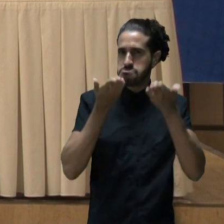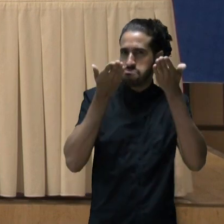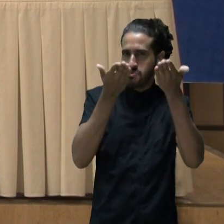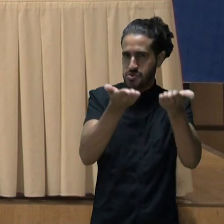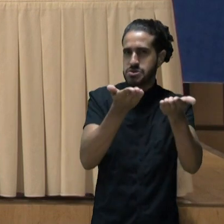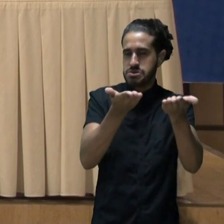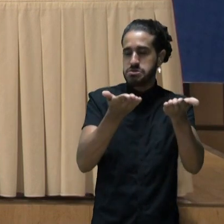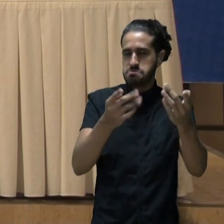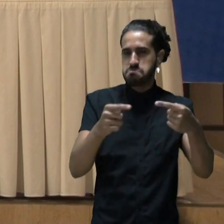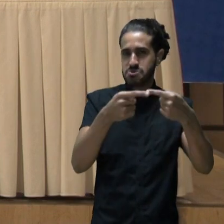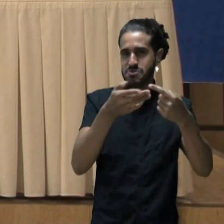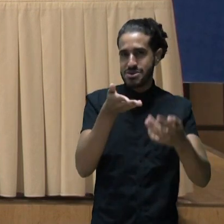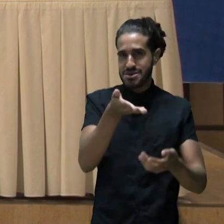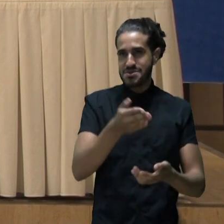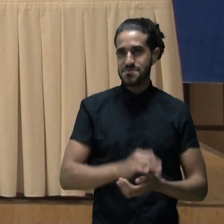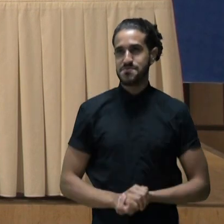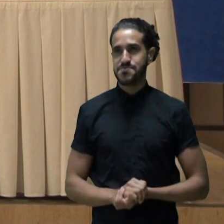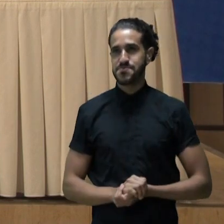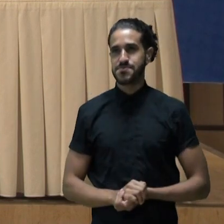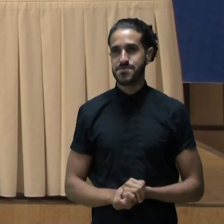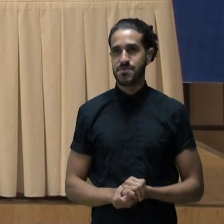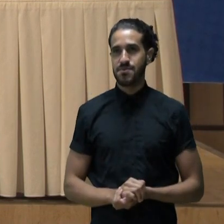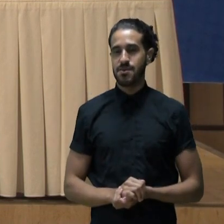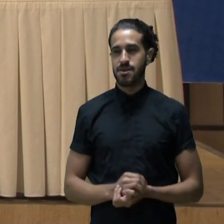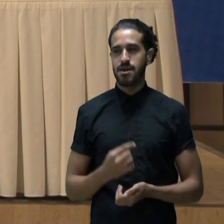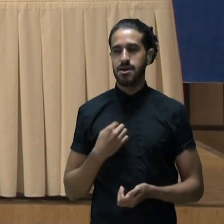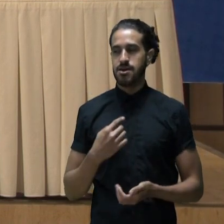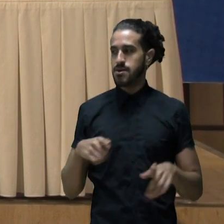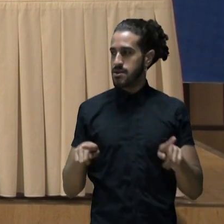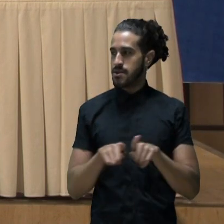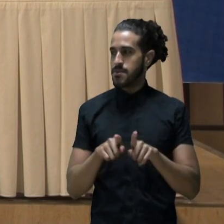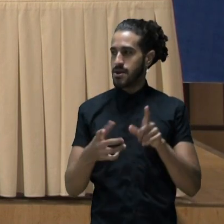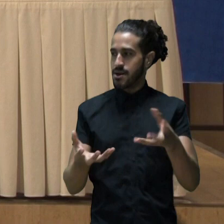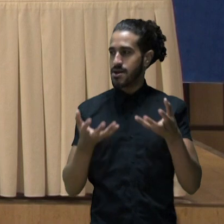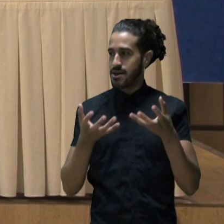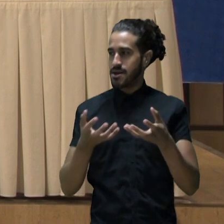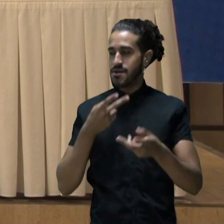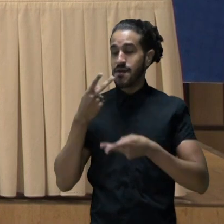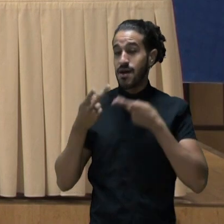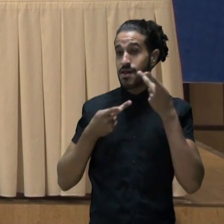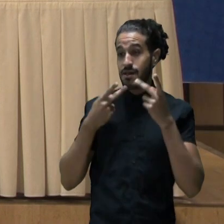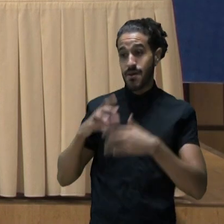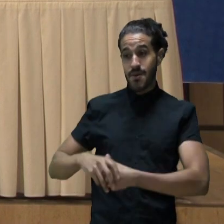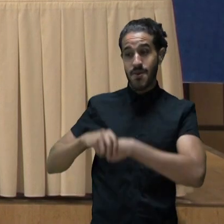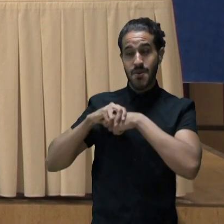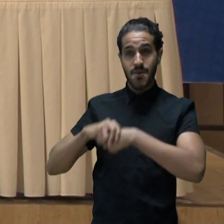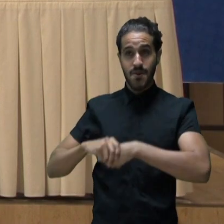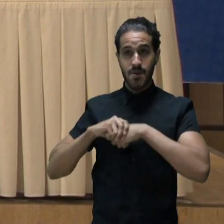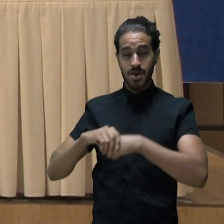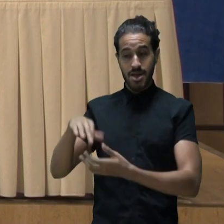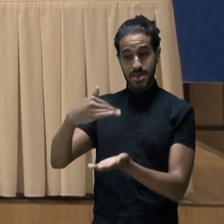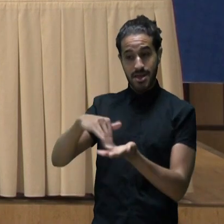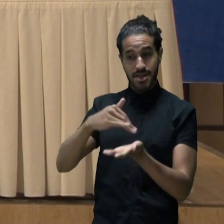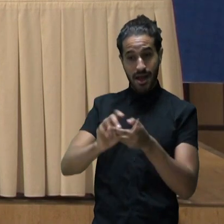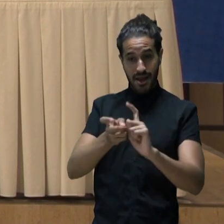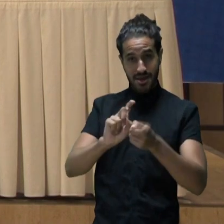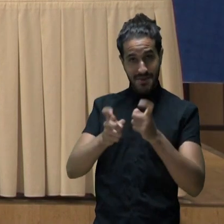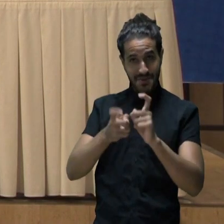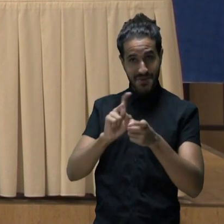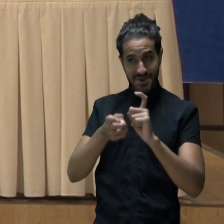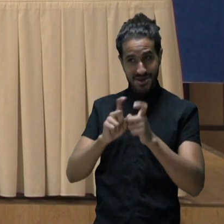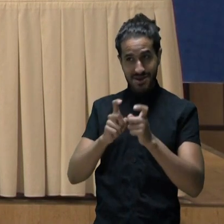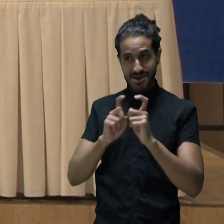você é uma delas. Eu quero também saudar o meu secretário